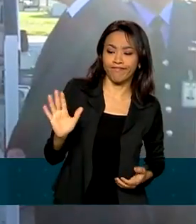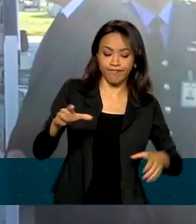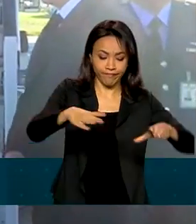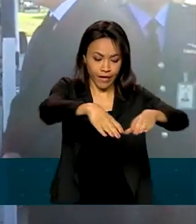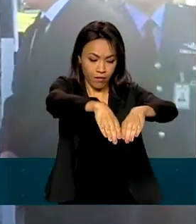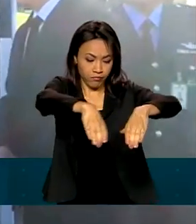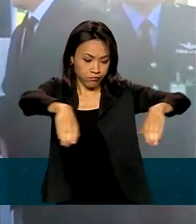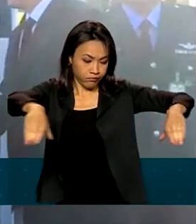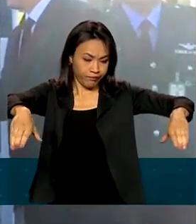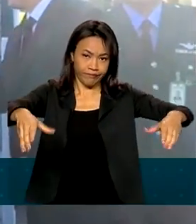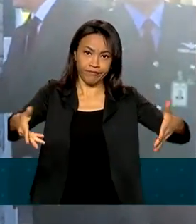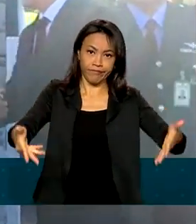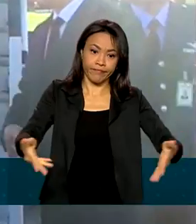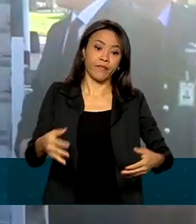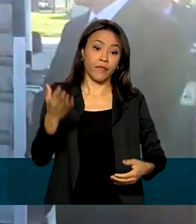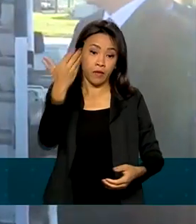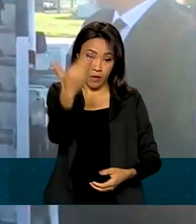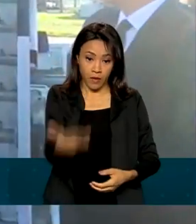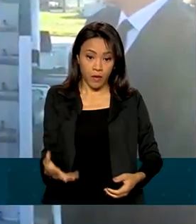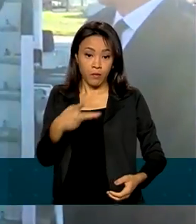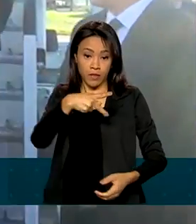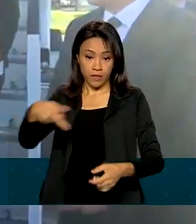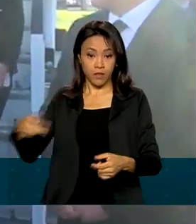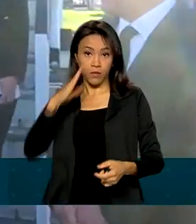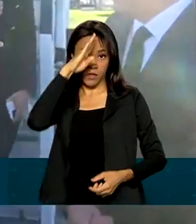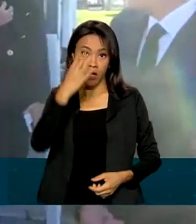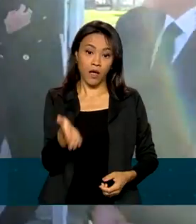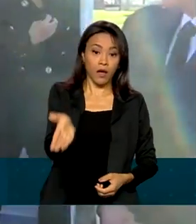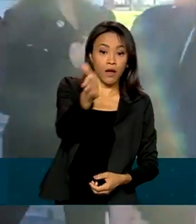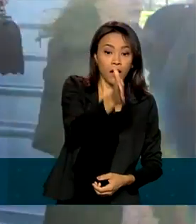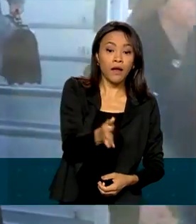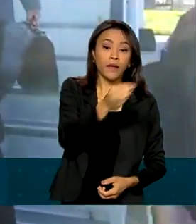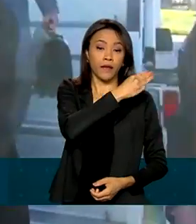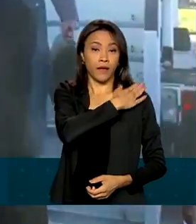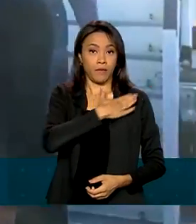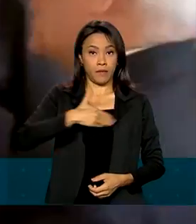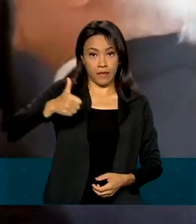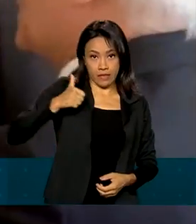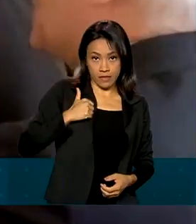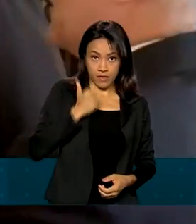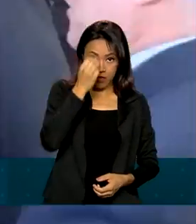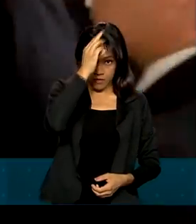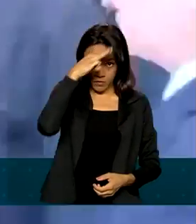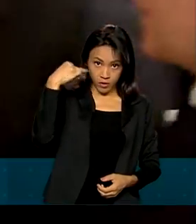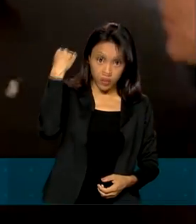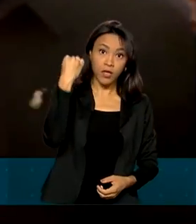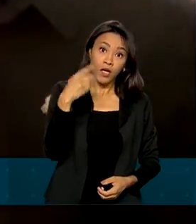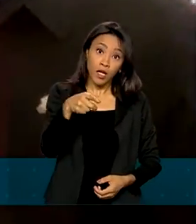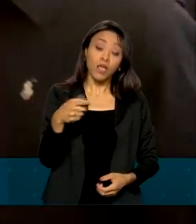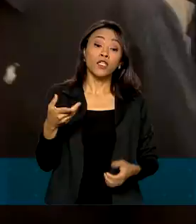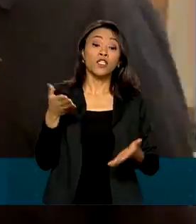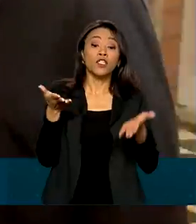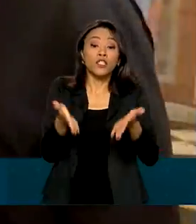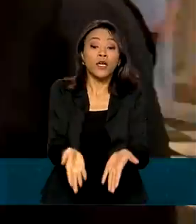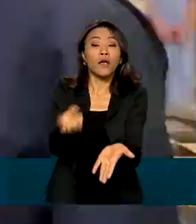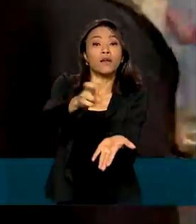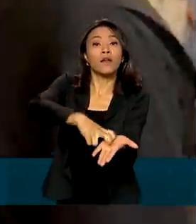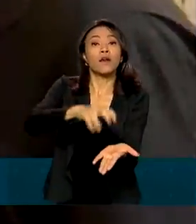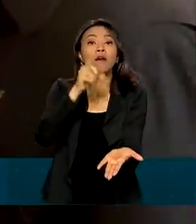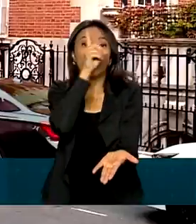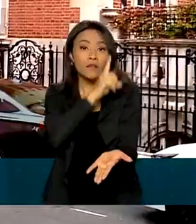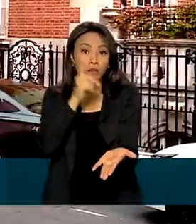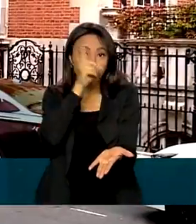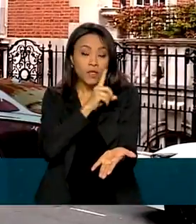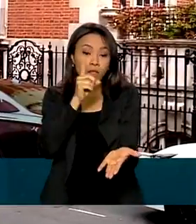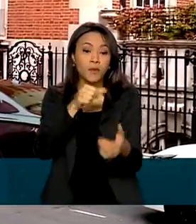O presidente Jair Bolsonaro e a primeira-dama Michele Bolsonaro chegaram na manhã deste domingo a Londres e